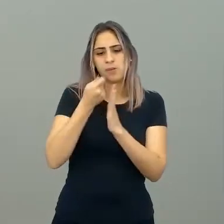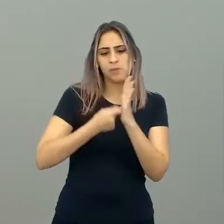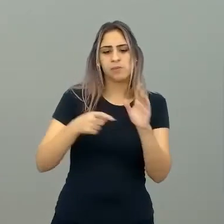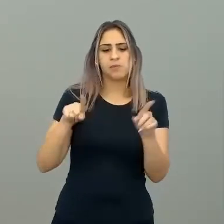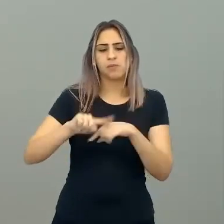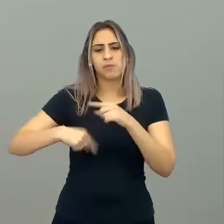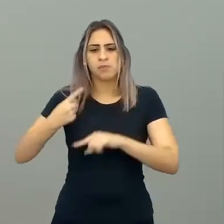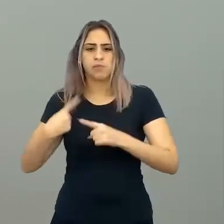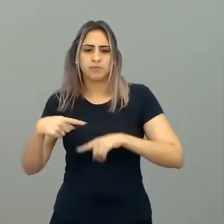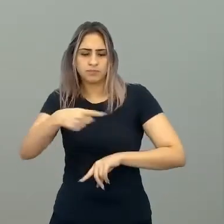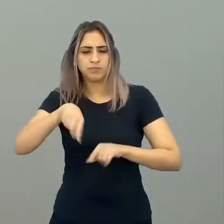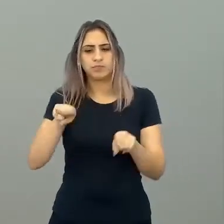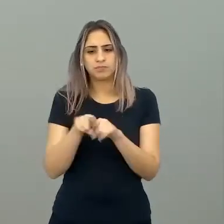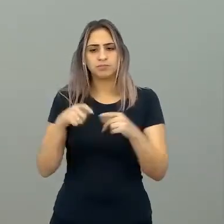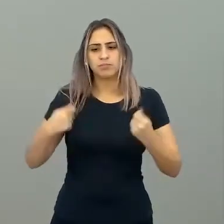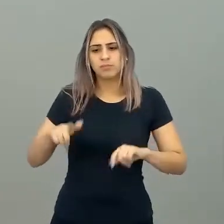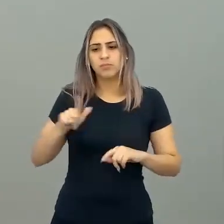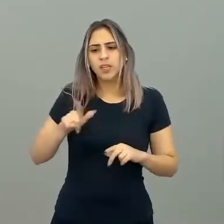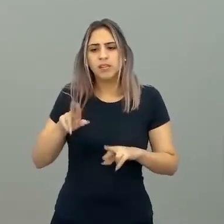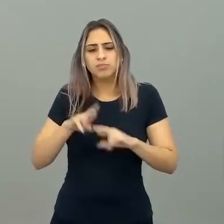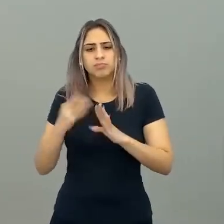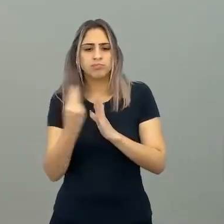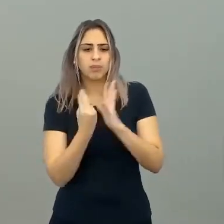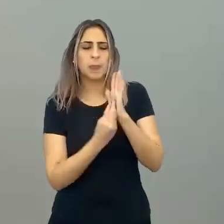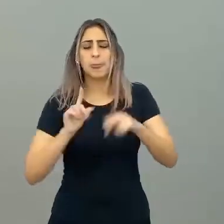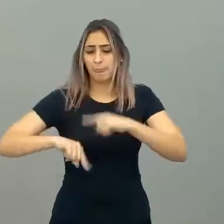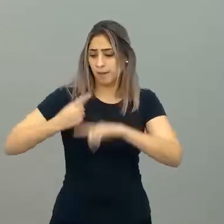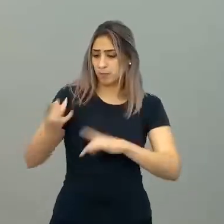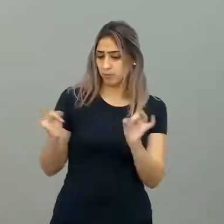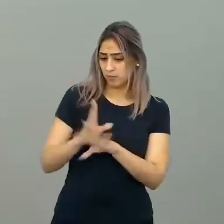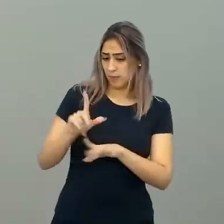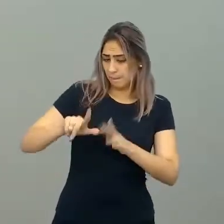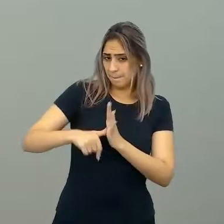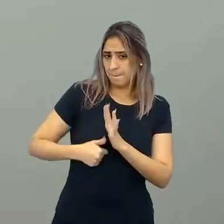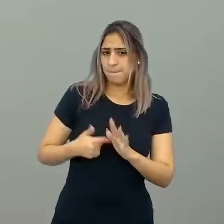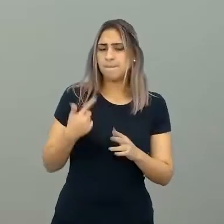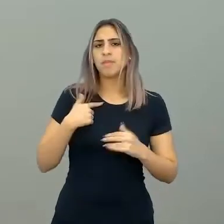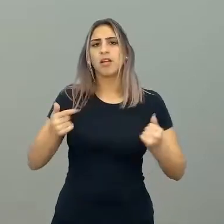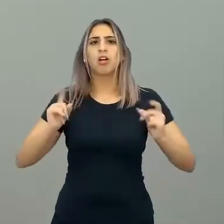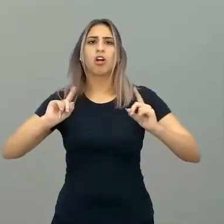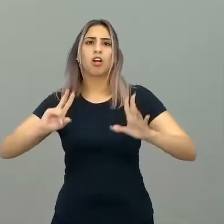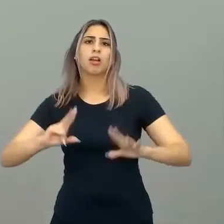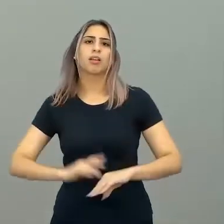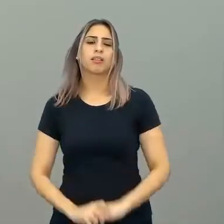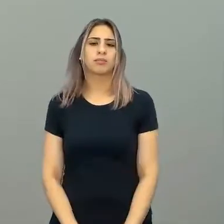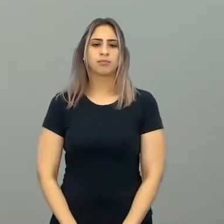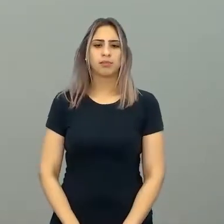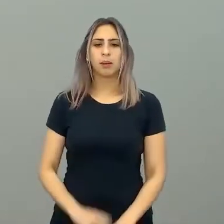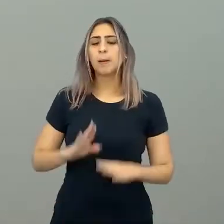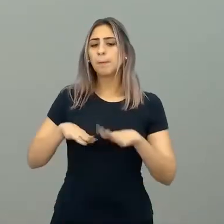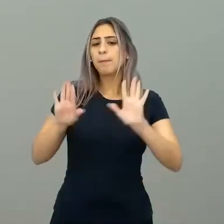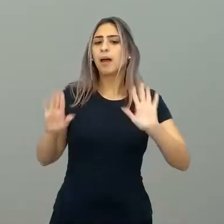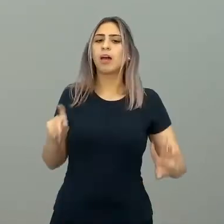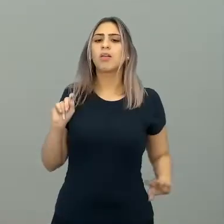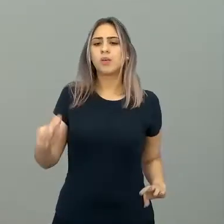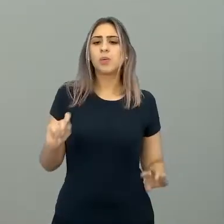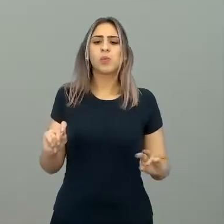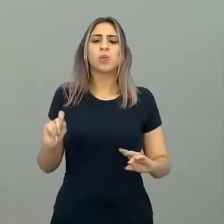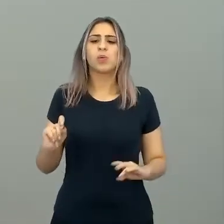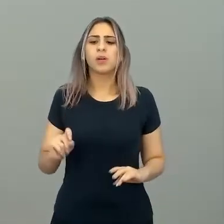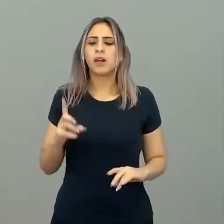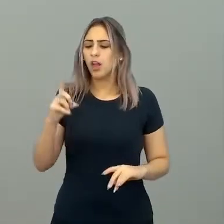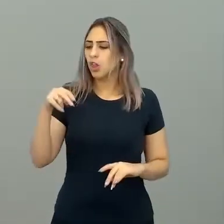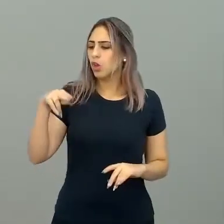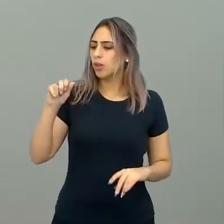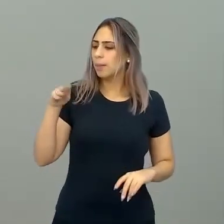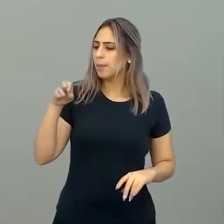porque também você precisa ter esse registro. Porque depois chega na hora e, tipo, ah, firmeza. Mas o que a dona